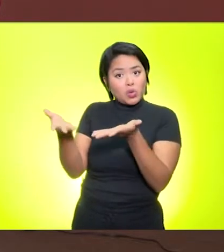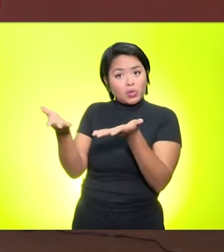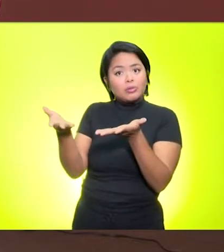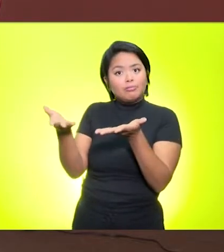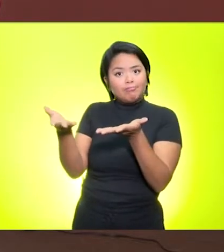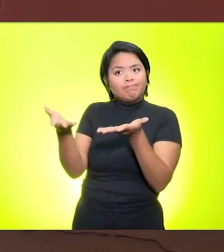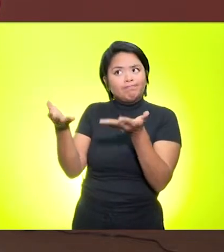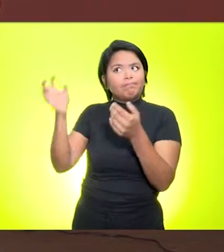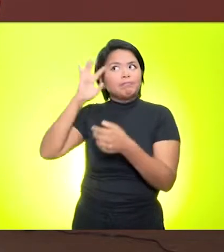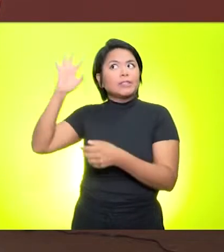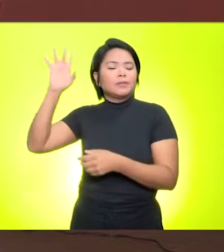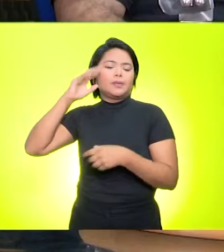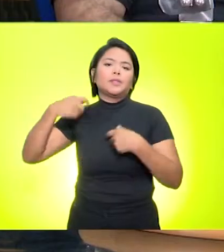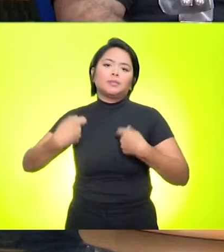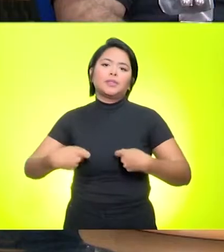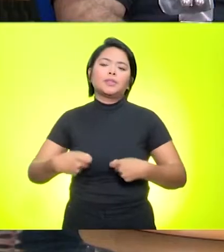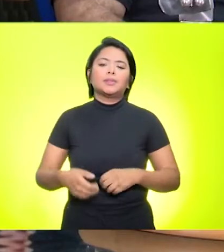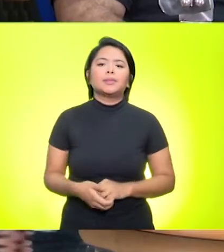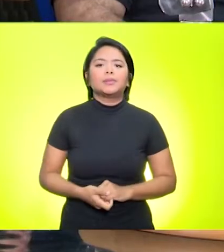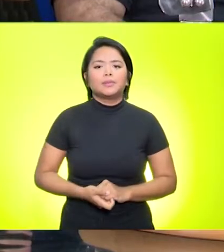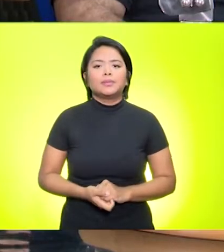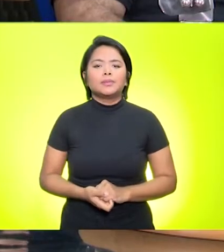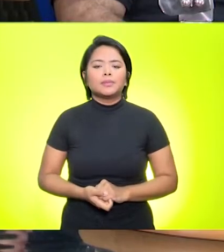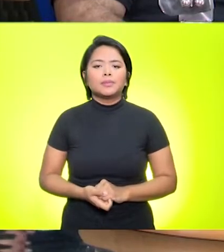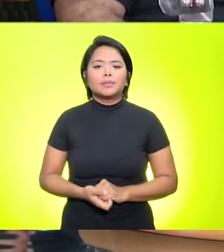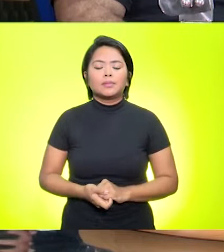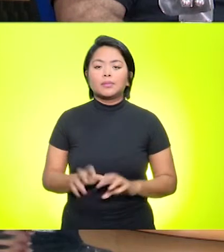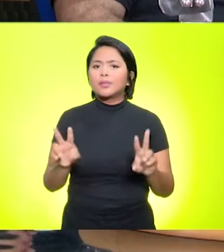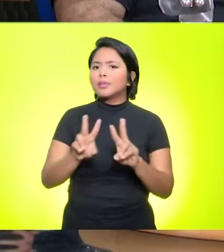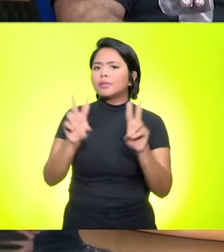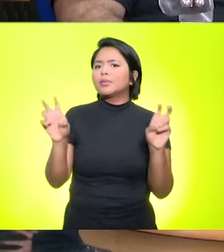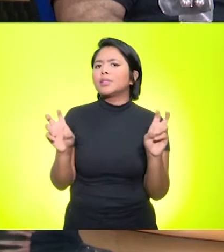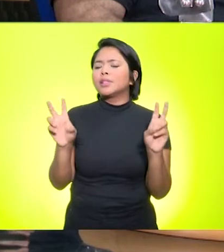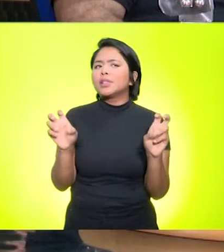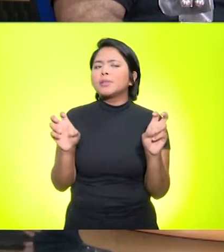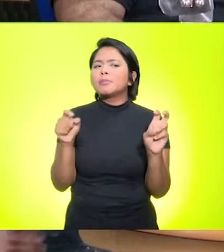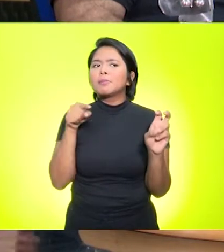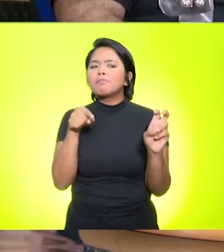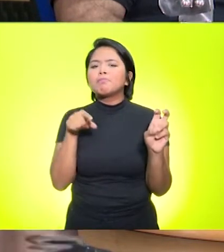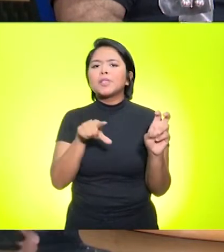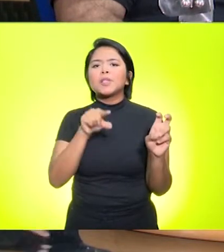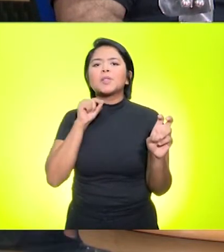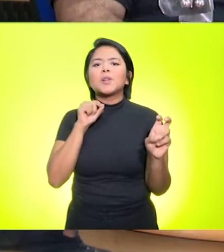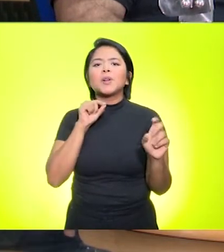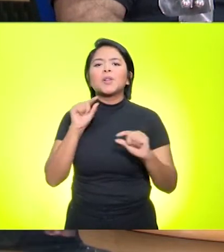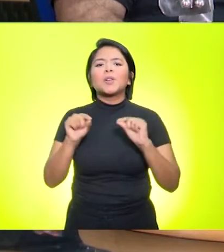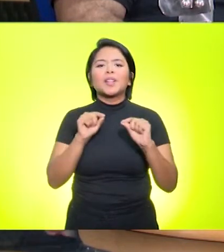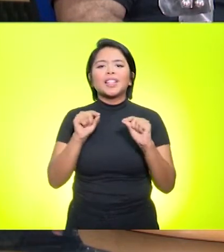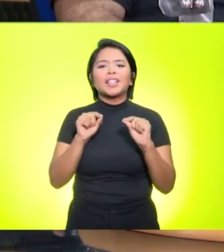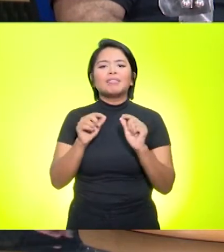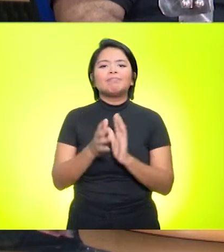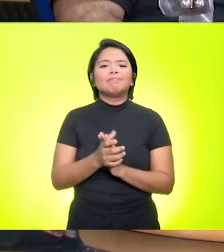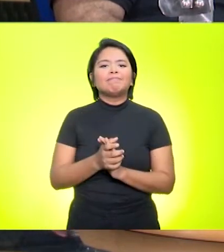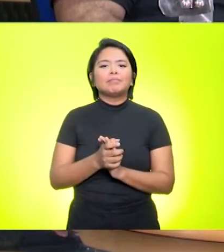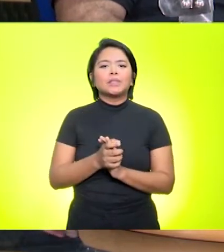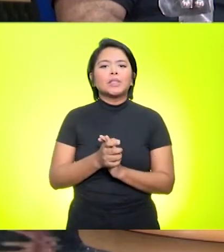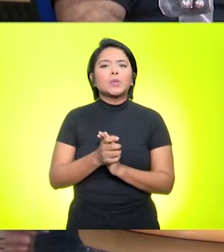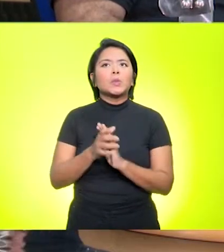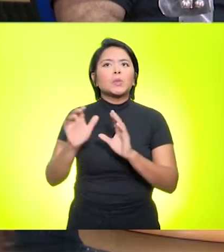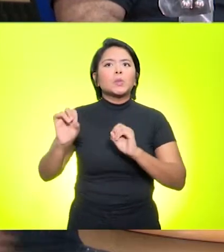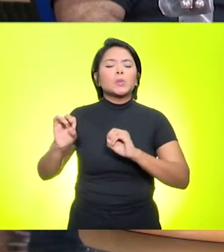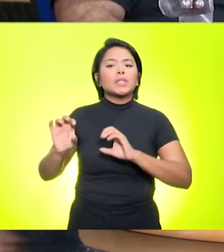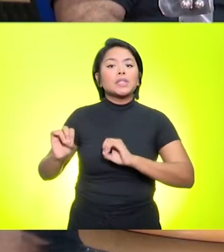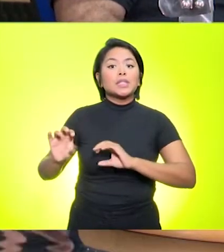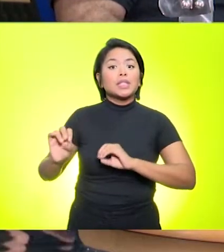escutar também. Certo. E o tema escolhido para este ano foi os rumos da educação